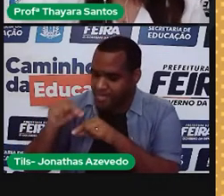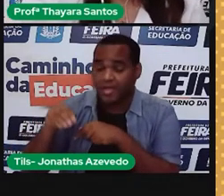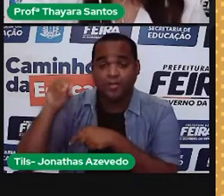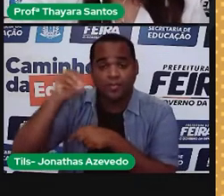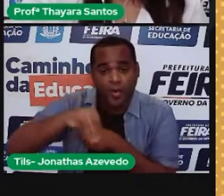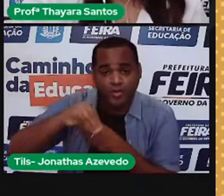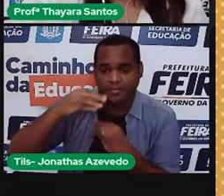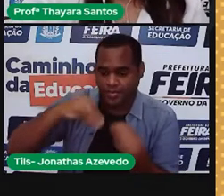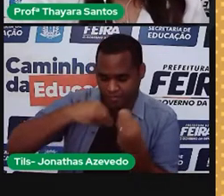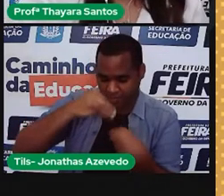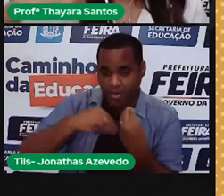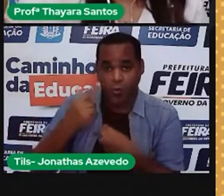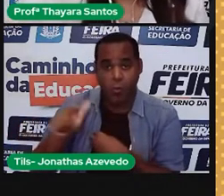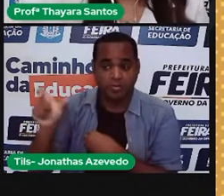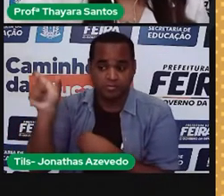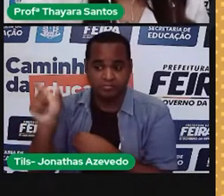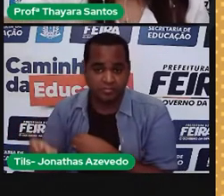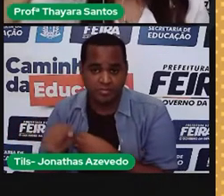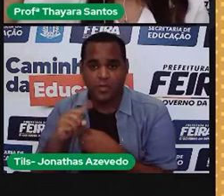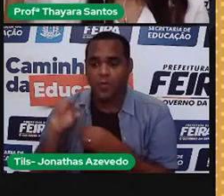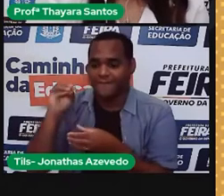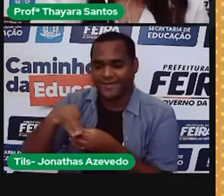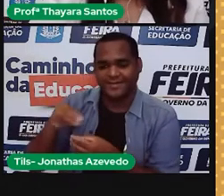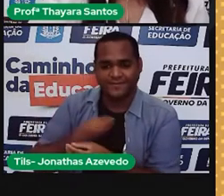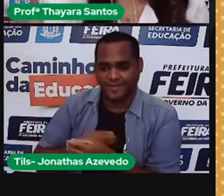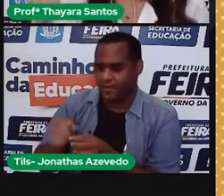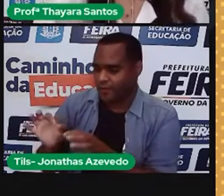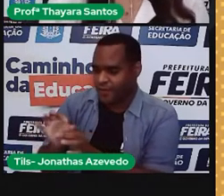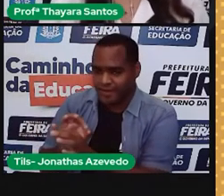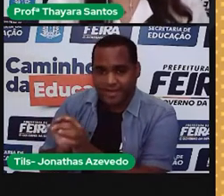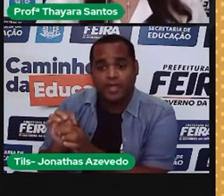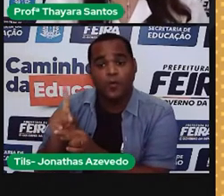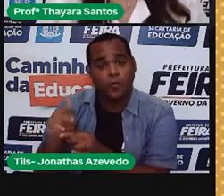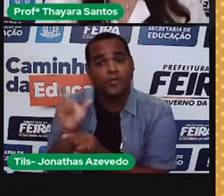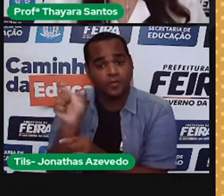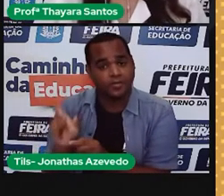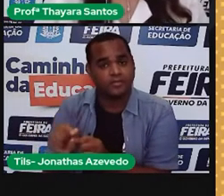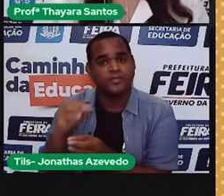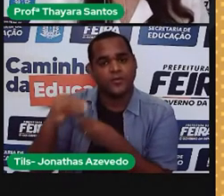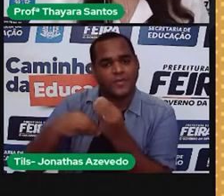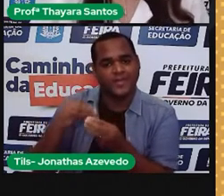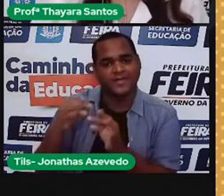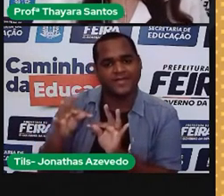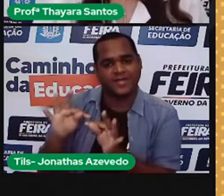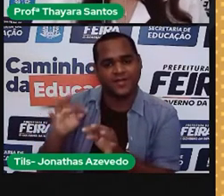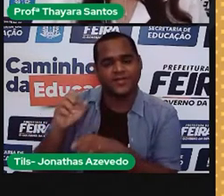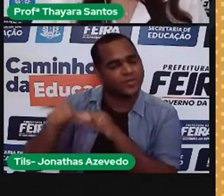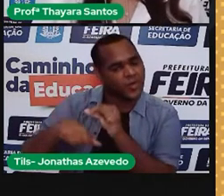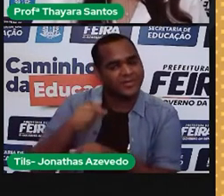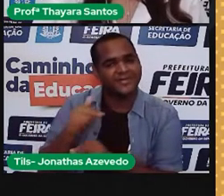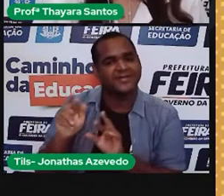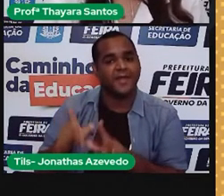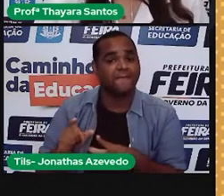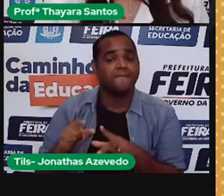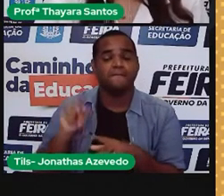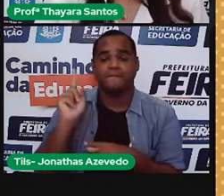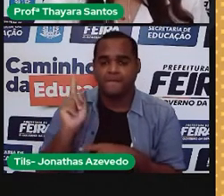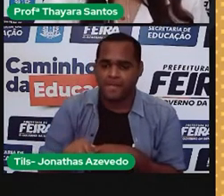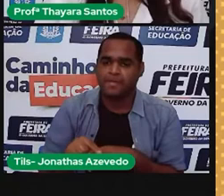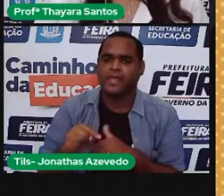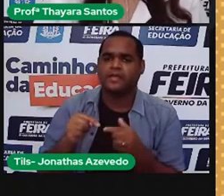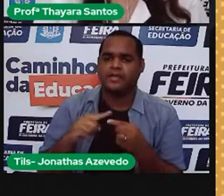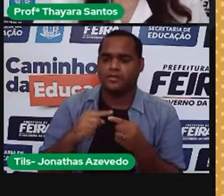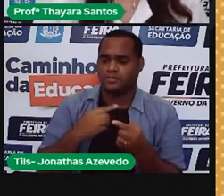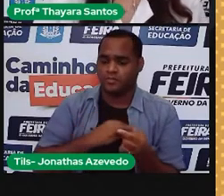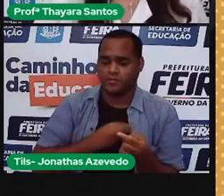um outro indivíduo, de um outro organismo, de uma outra espécie, aí a gente tem um transgênico. E os transgênicos, eles já fazem parte do